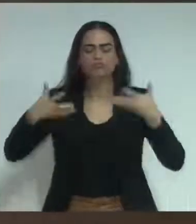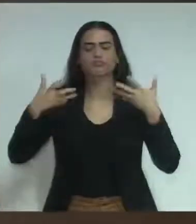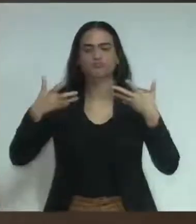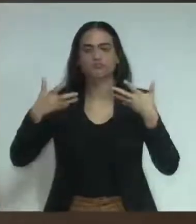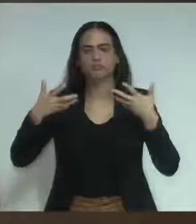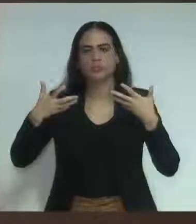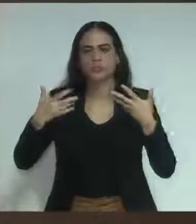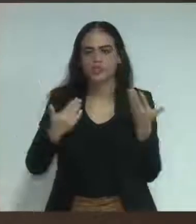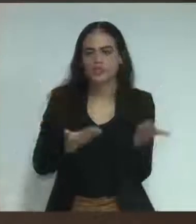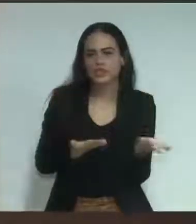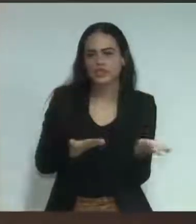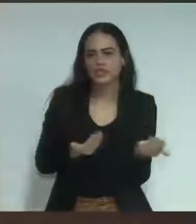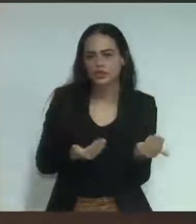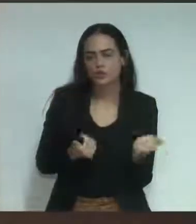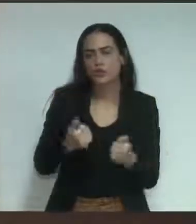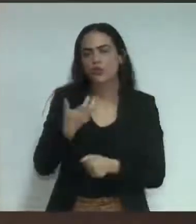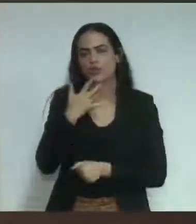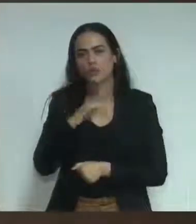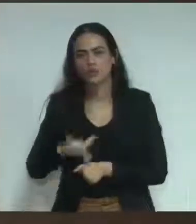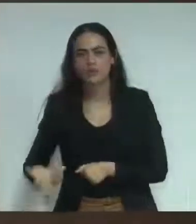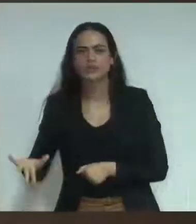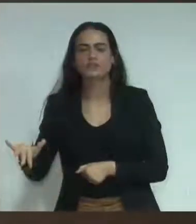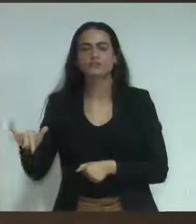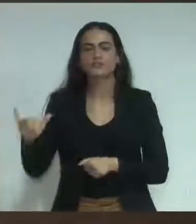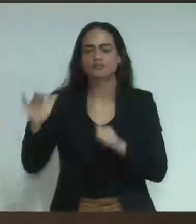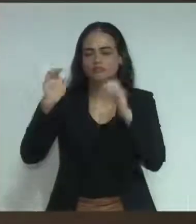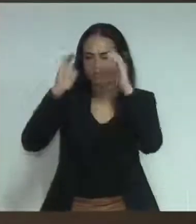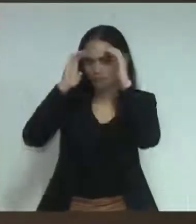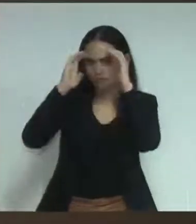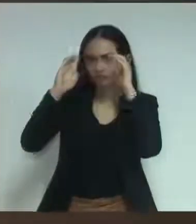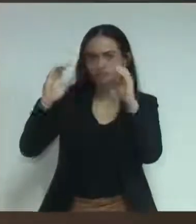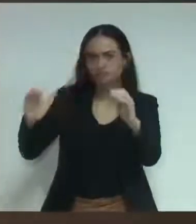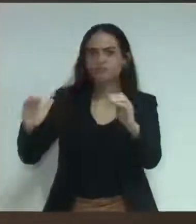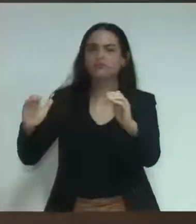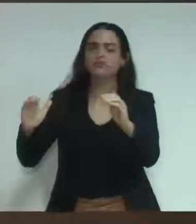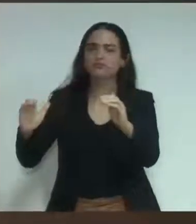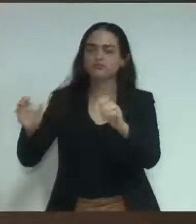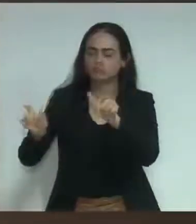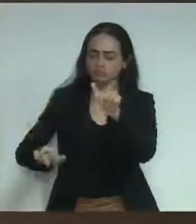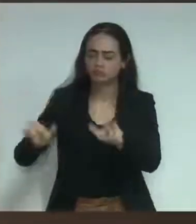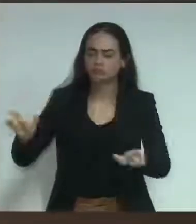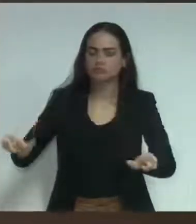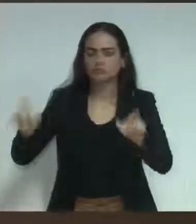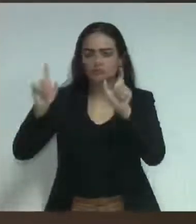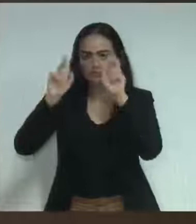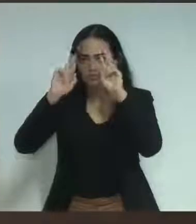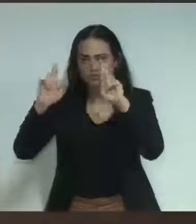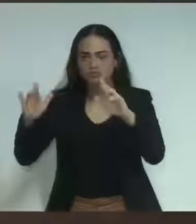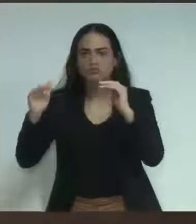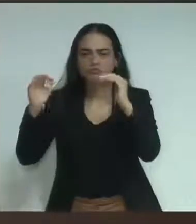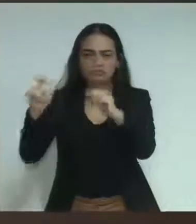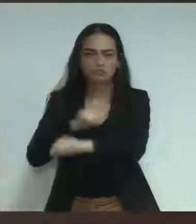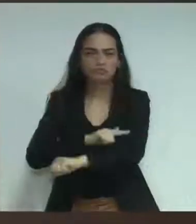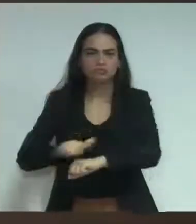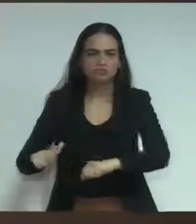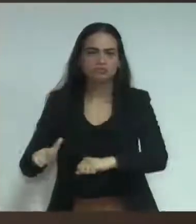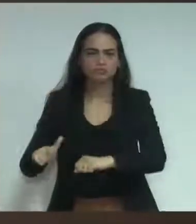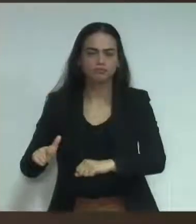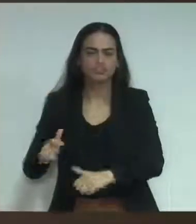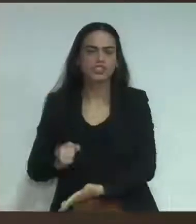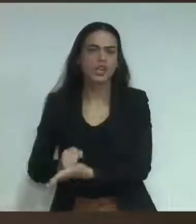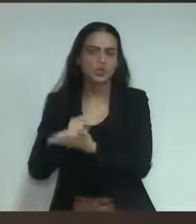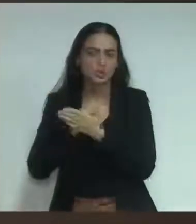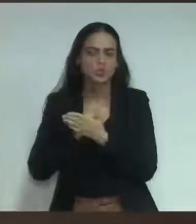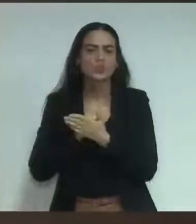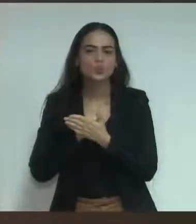a questão da disciplina, da seguir hierarquia, a ordem, acho que é algo que faz muita falta em nosso país. A gente está